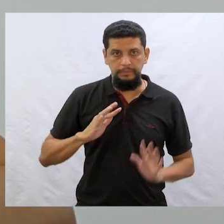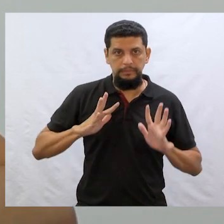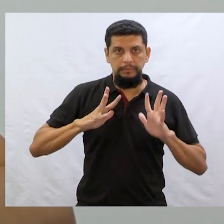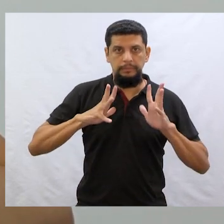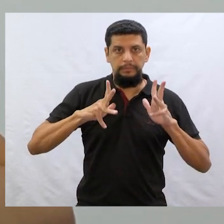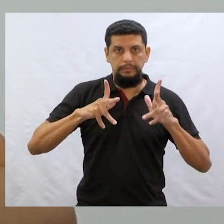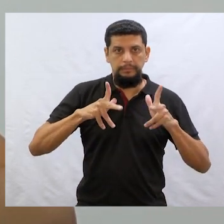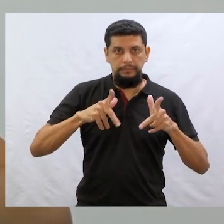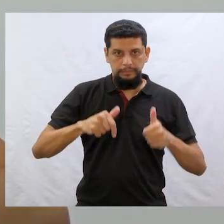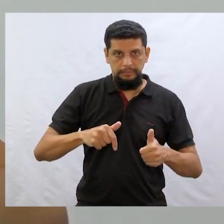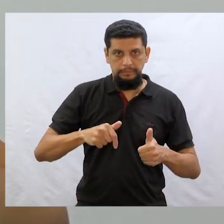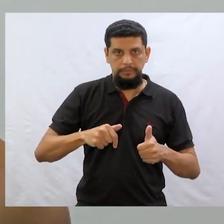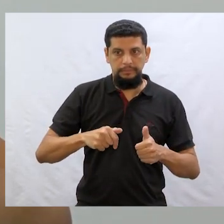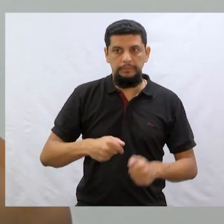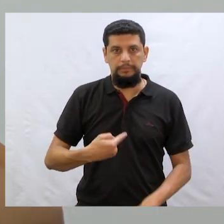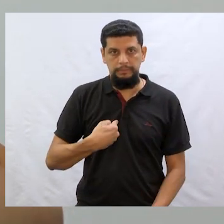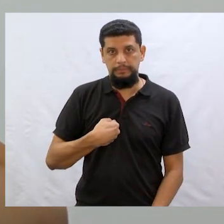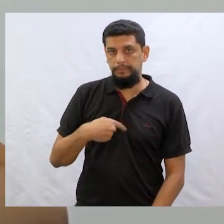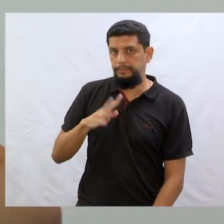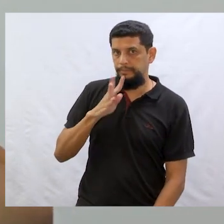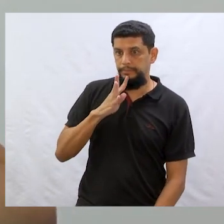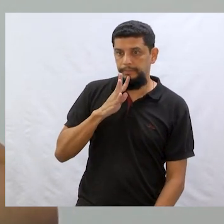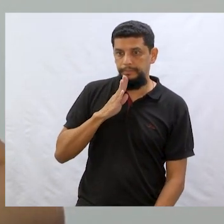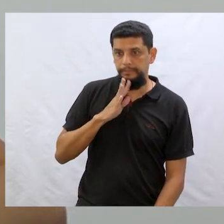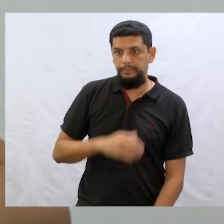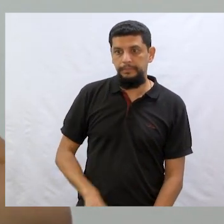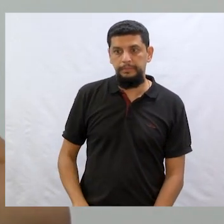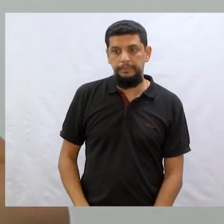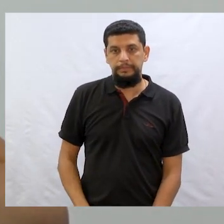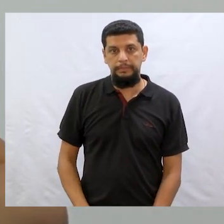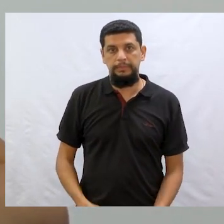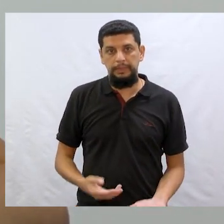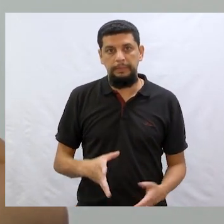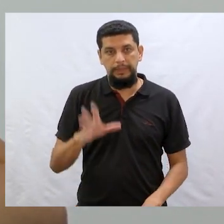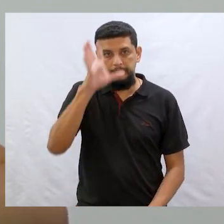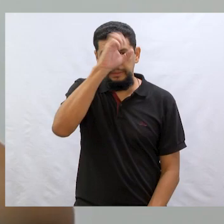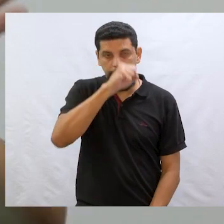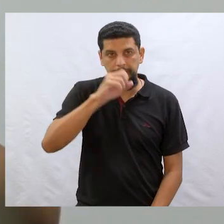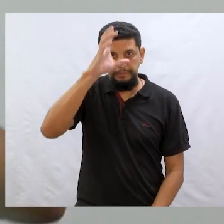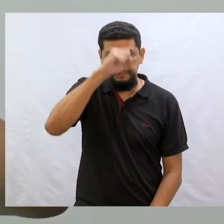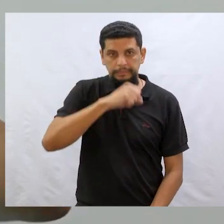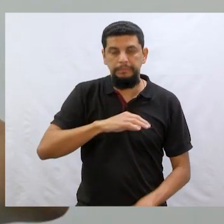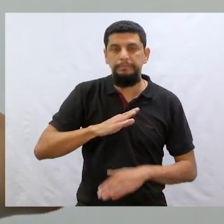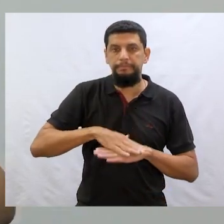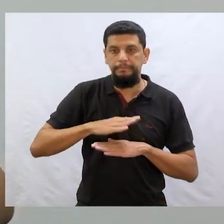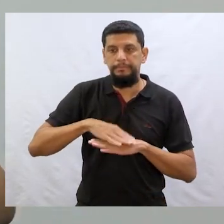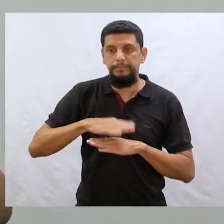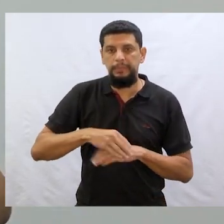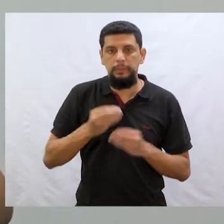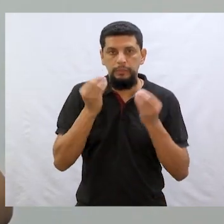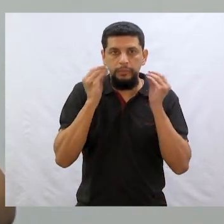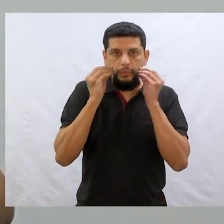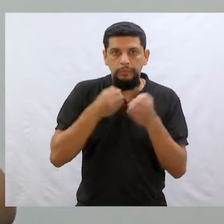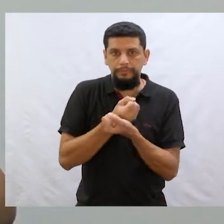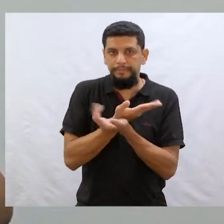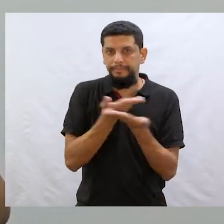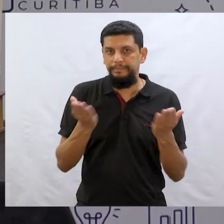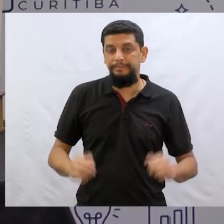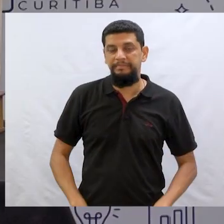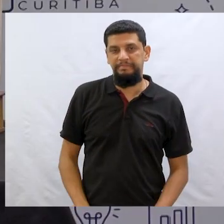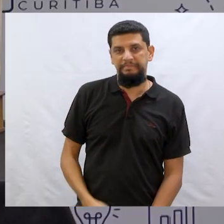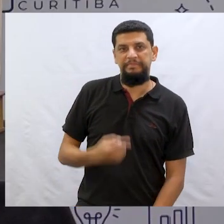todas as que eu conheço, mas logo logo eu vou aprender mais sobre elas. Beijo!